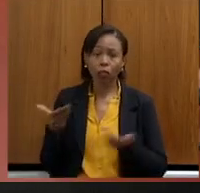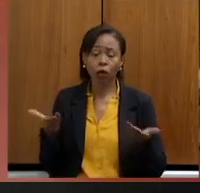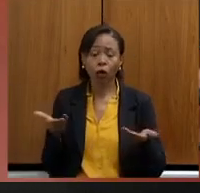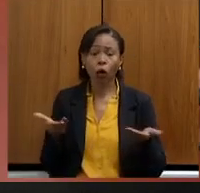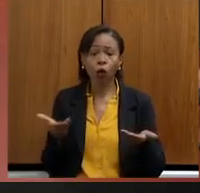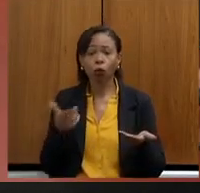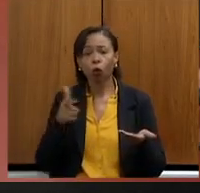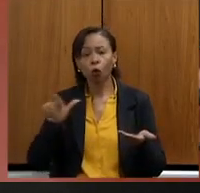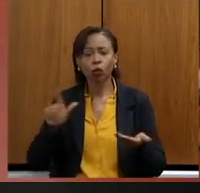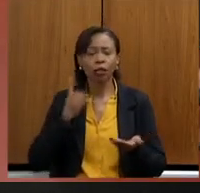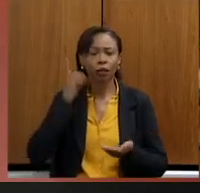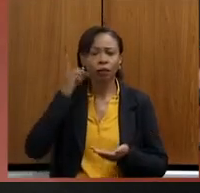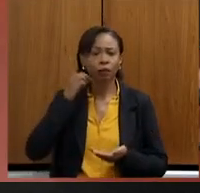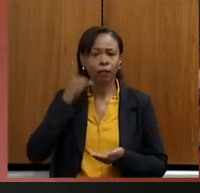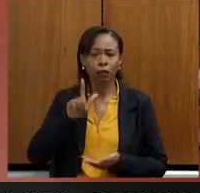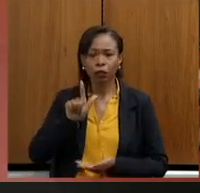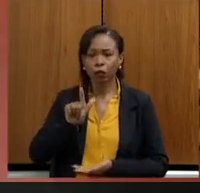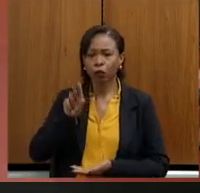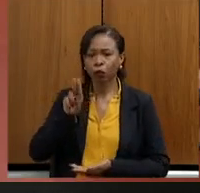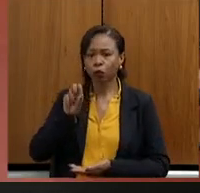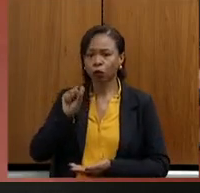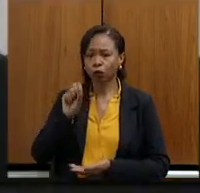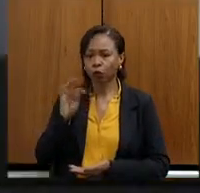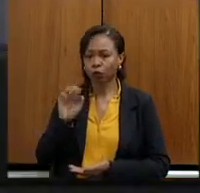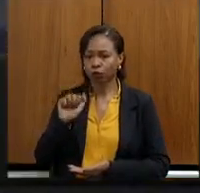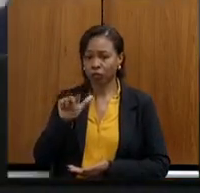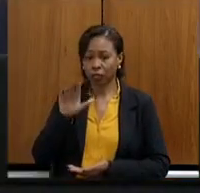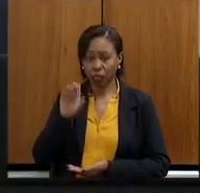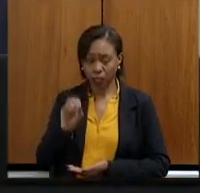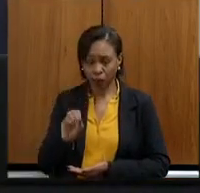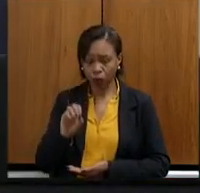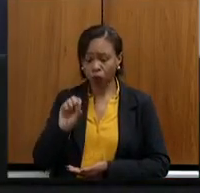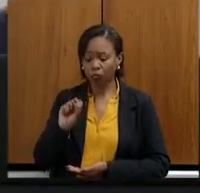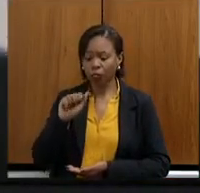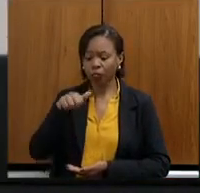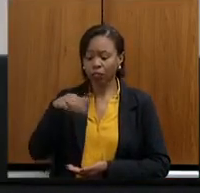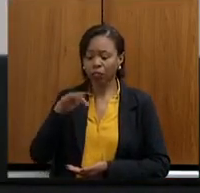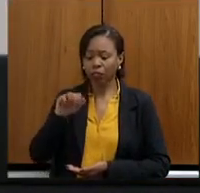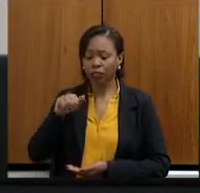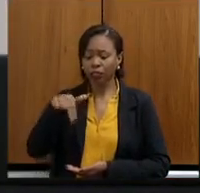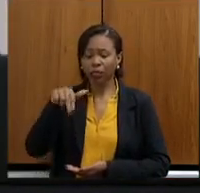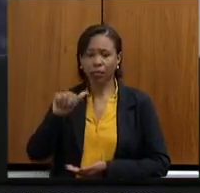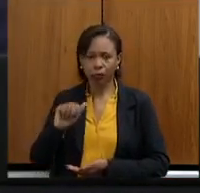ao próximo deputado inscrito, deputado Gustavo Santana, membro efetivo da Comissão de Meio Ambiente.